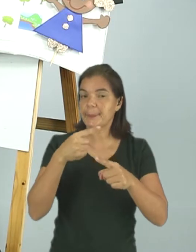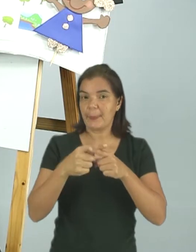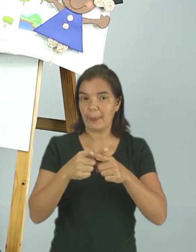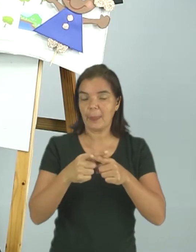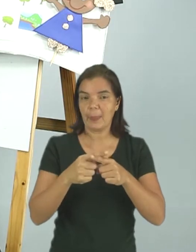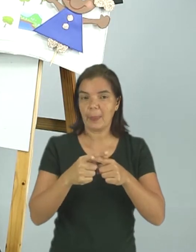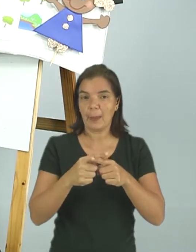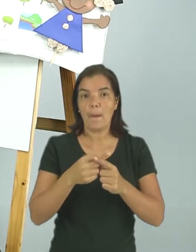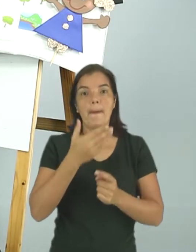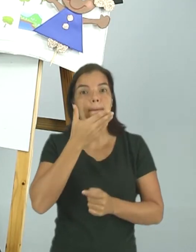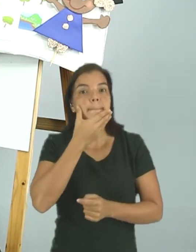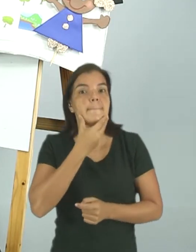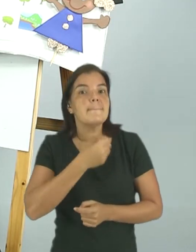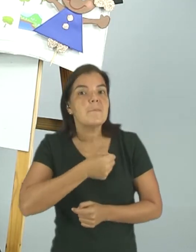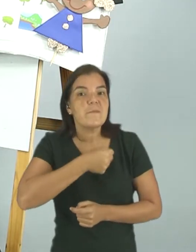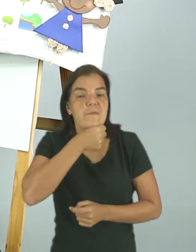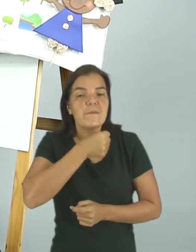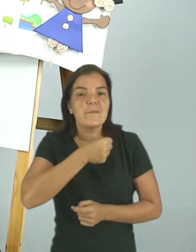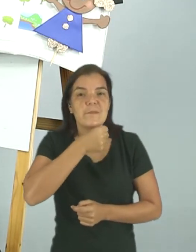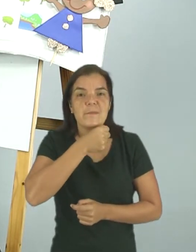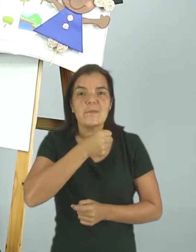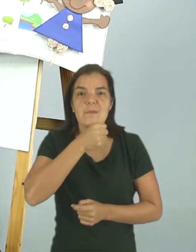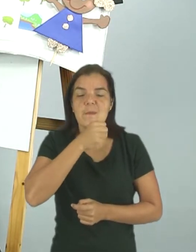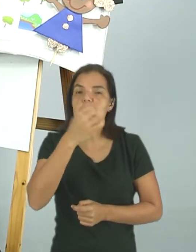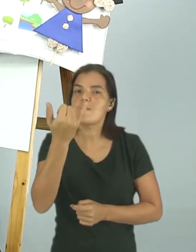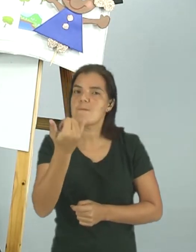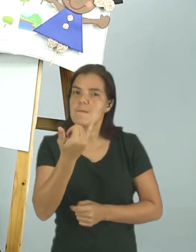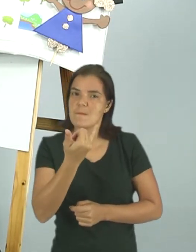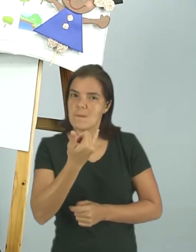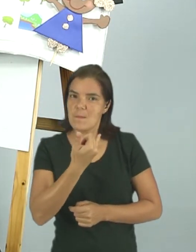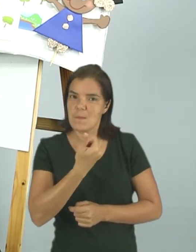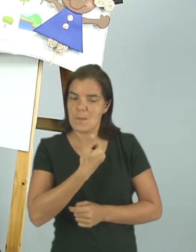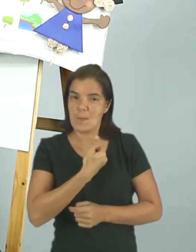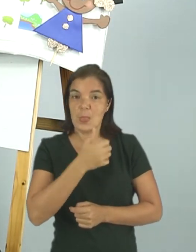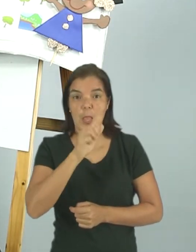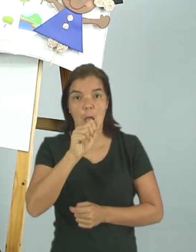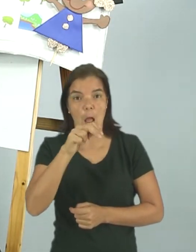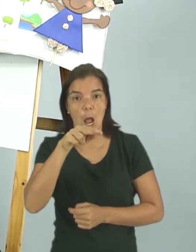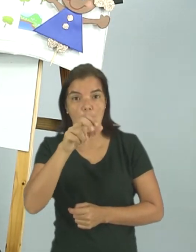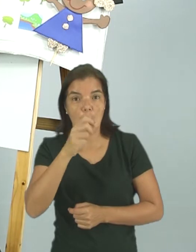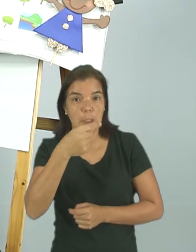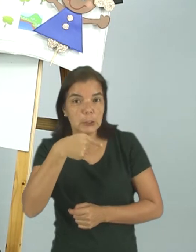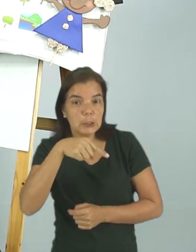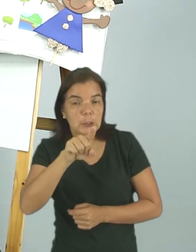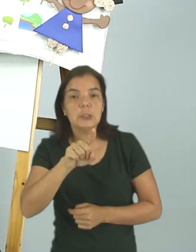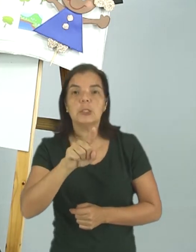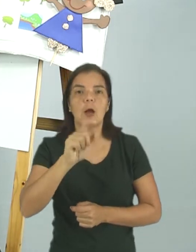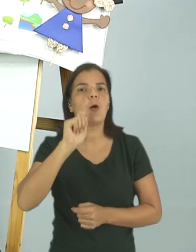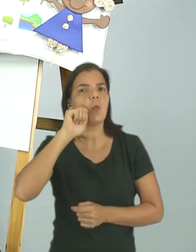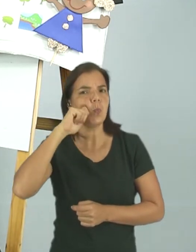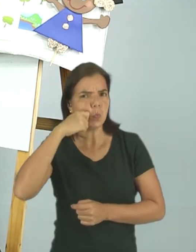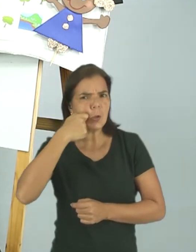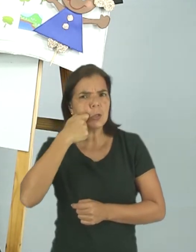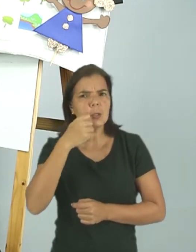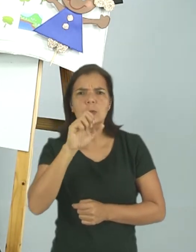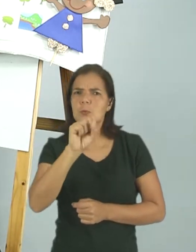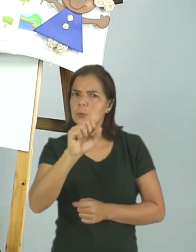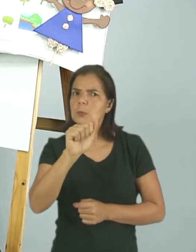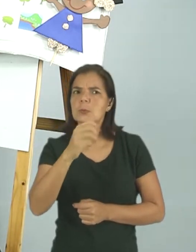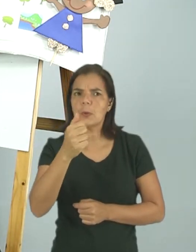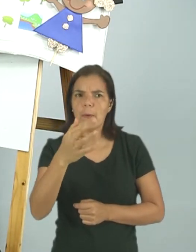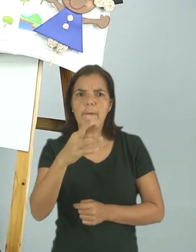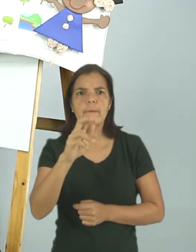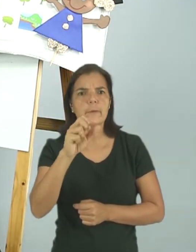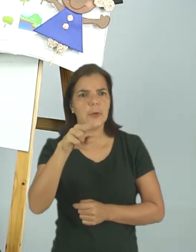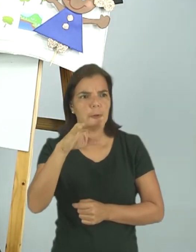meu avô disse que ama a padaria do seu Francisco. Então,